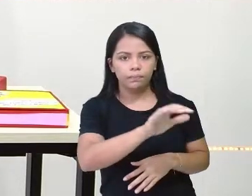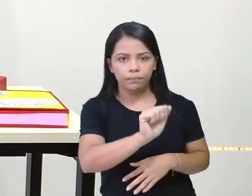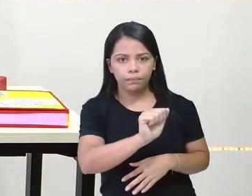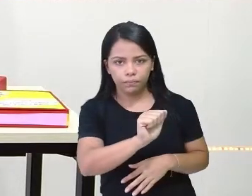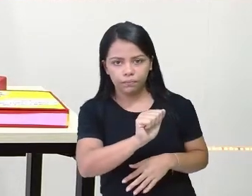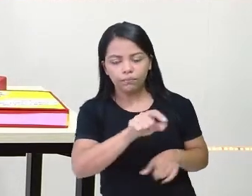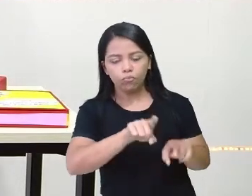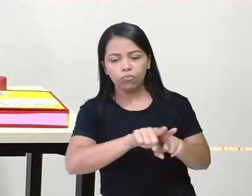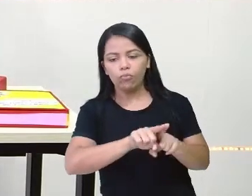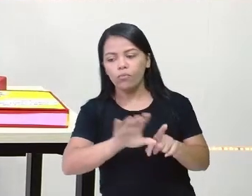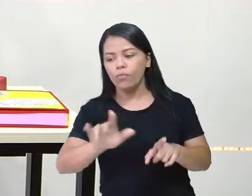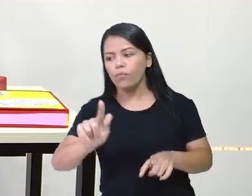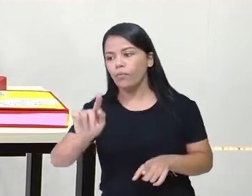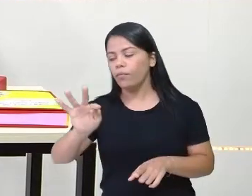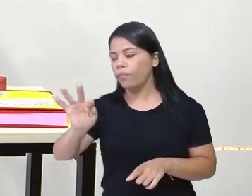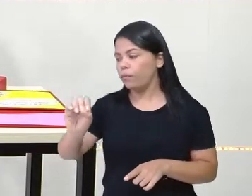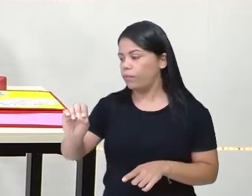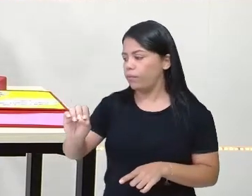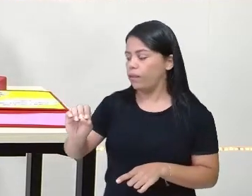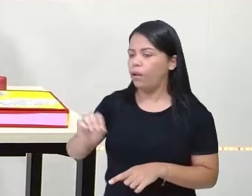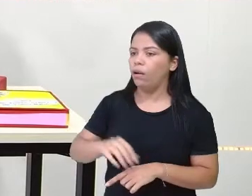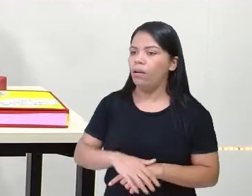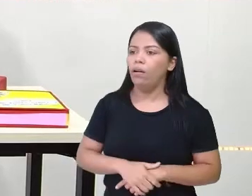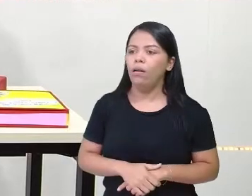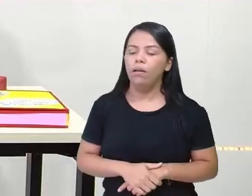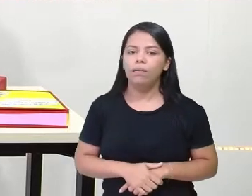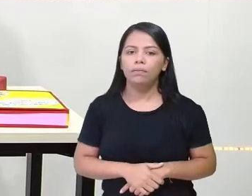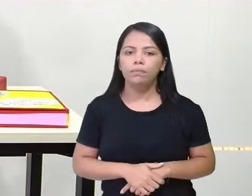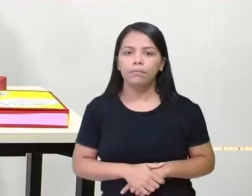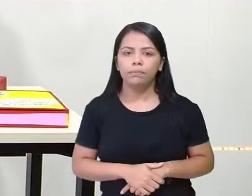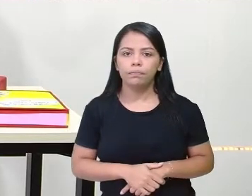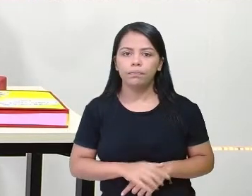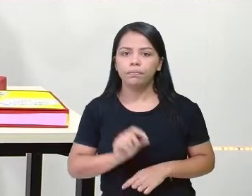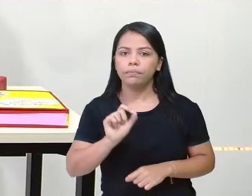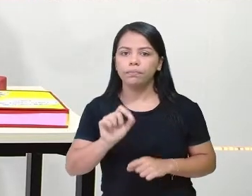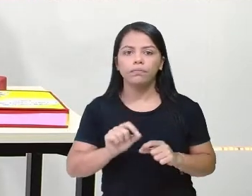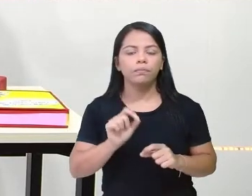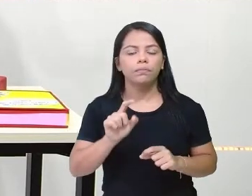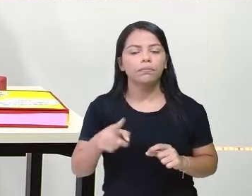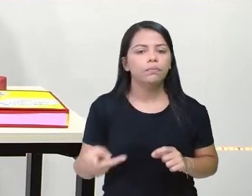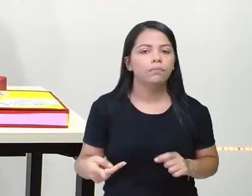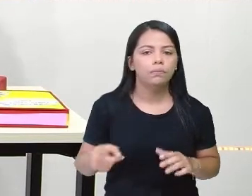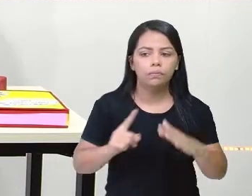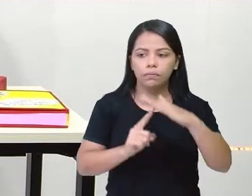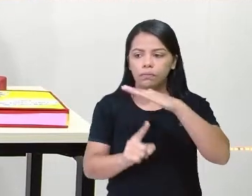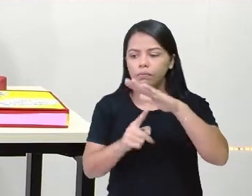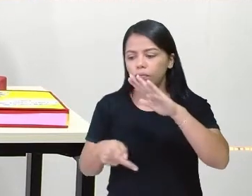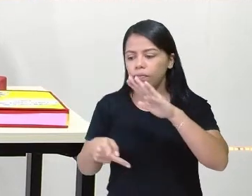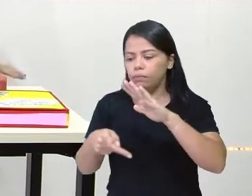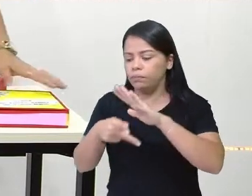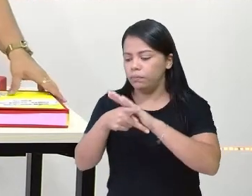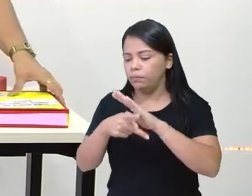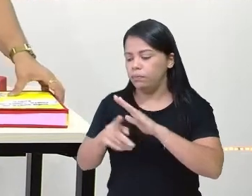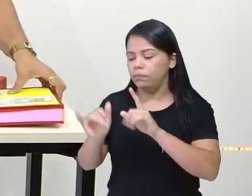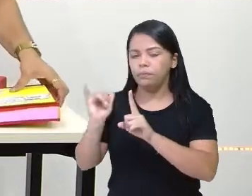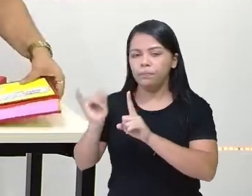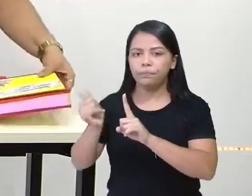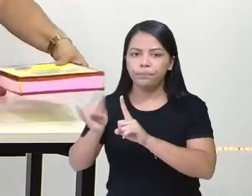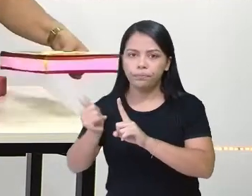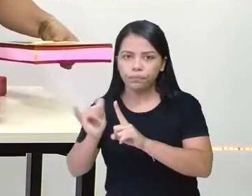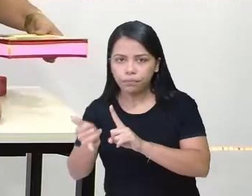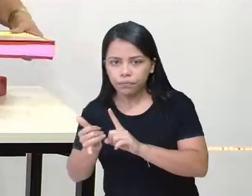o nome do calango, que foi um personagem, né? Que estava lá também no conto. Vamos formar o nome do calango?